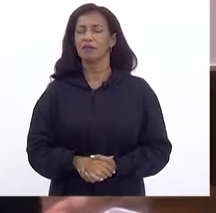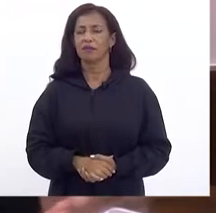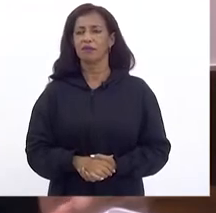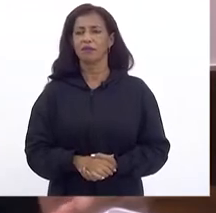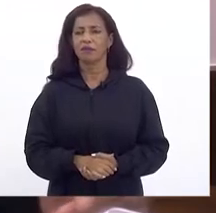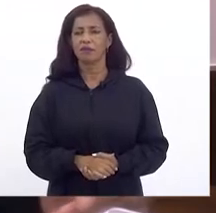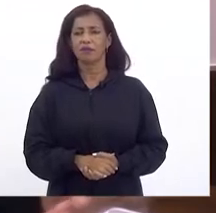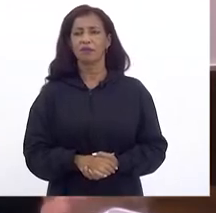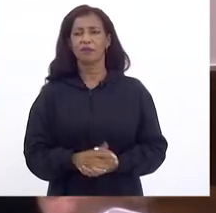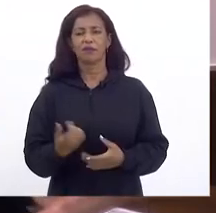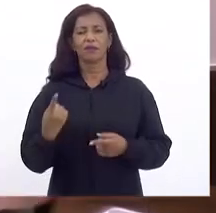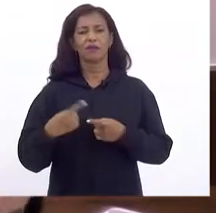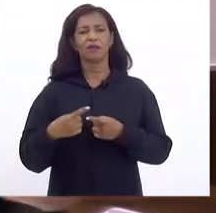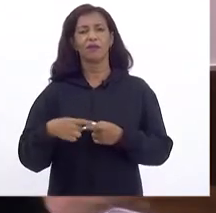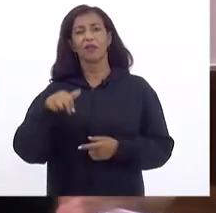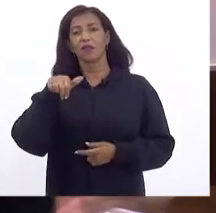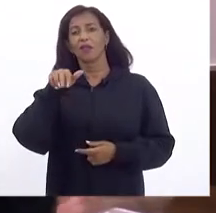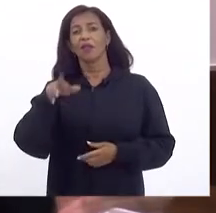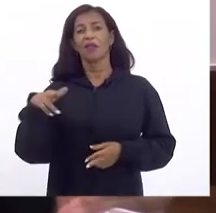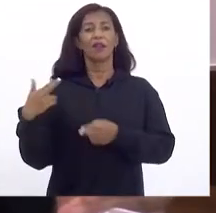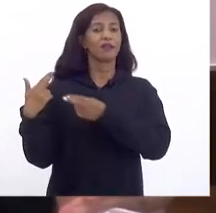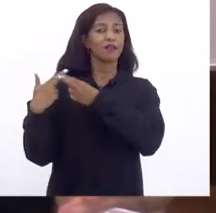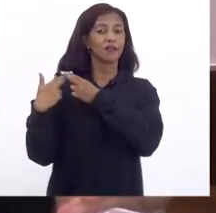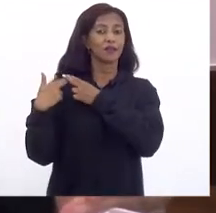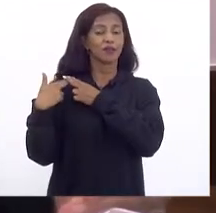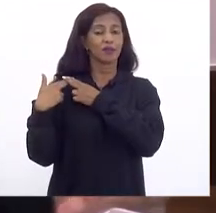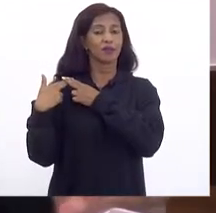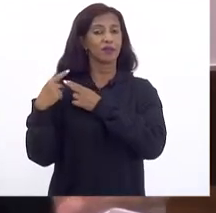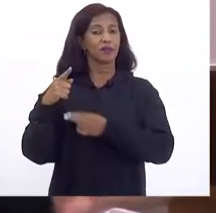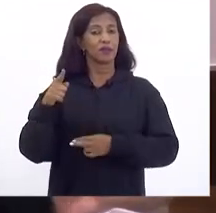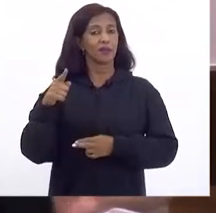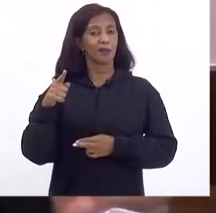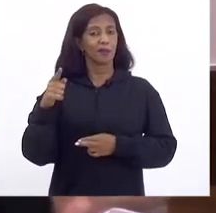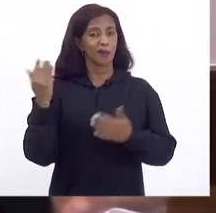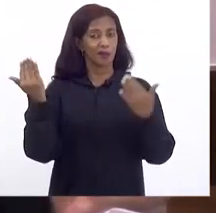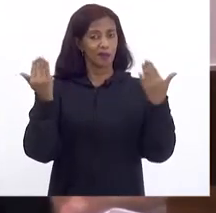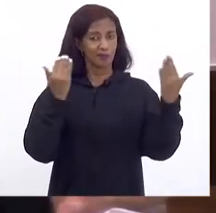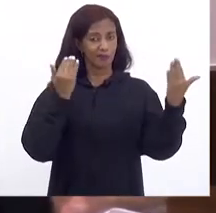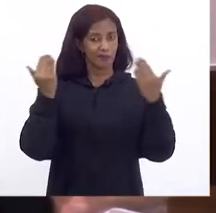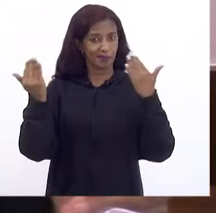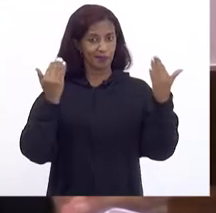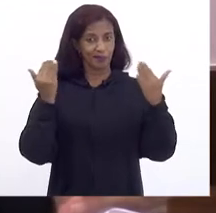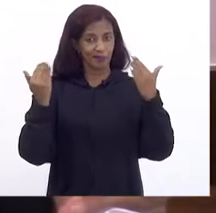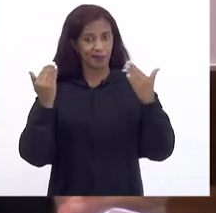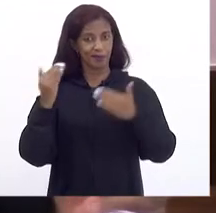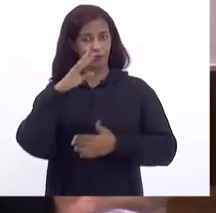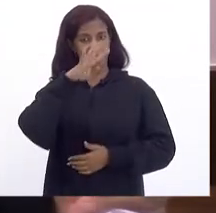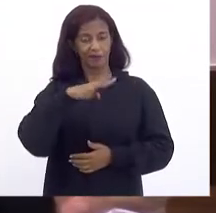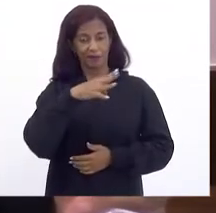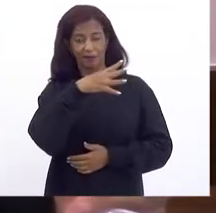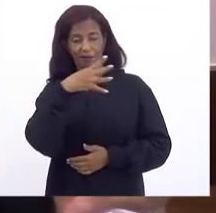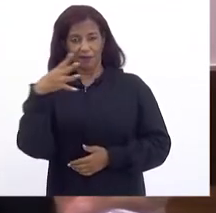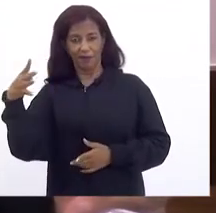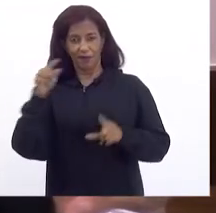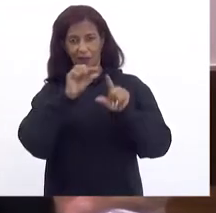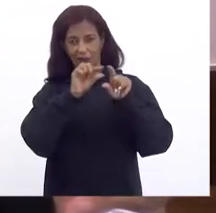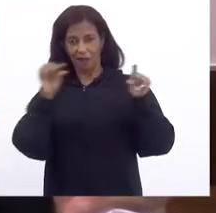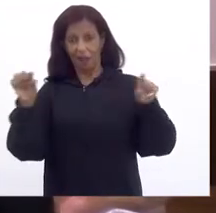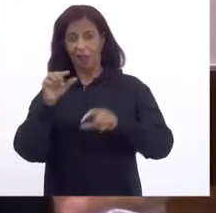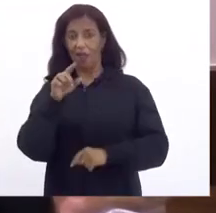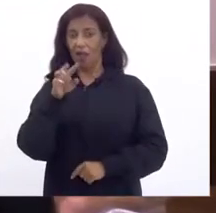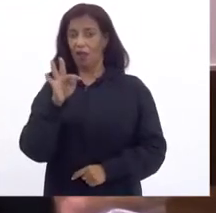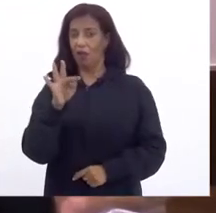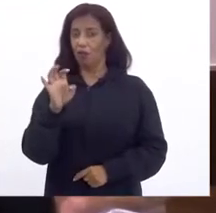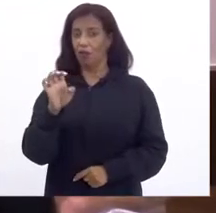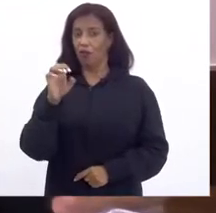Quem é responsável Por esses parâmetros Macroeconômicos É o Tesouro Nacional Com a